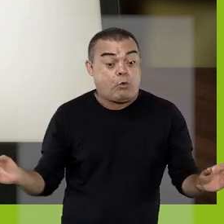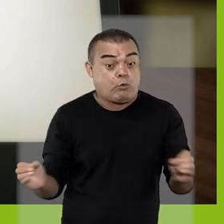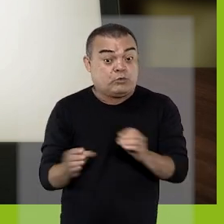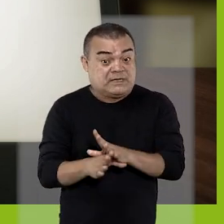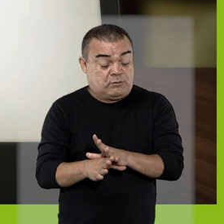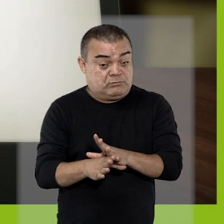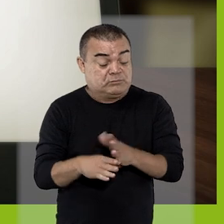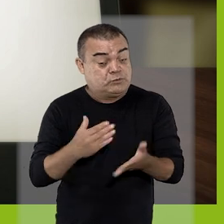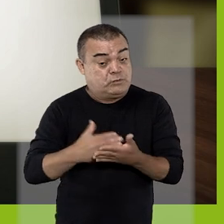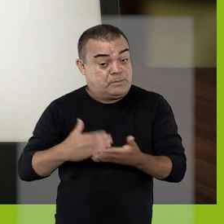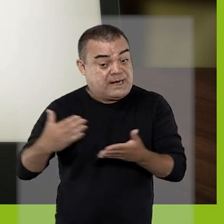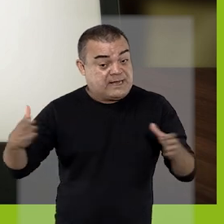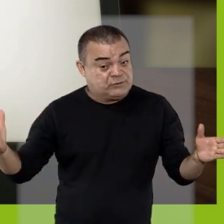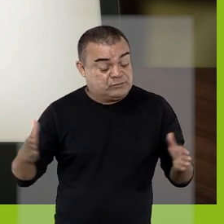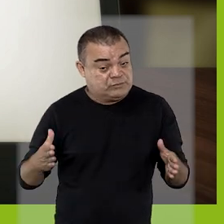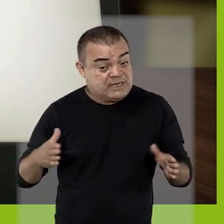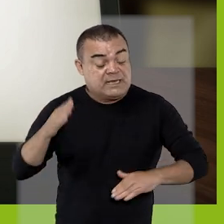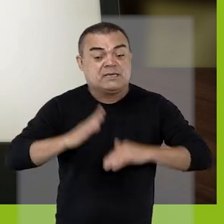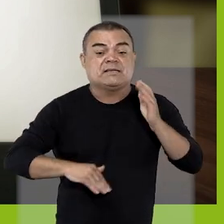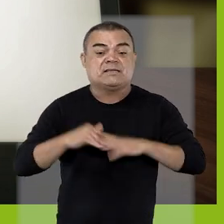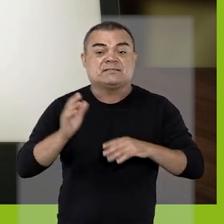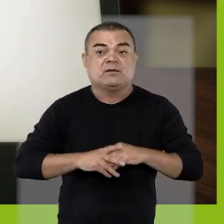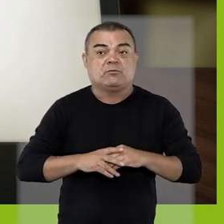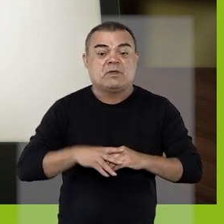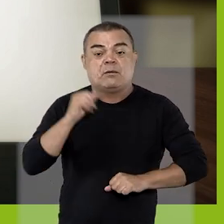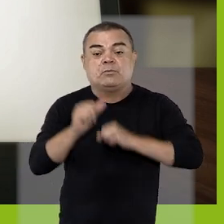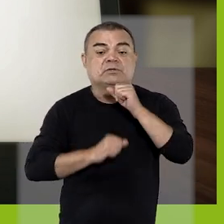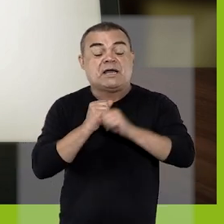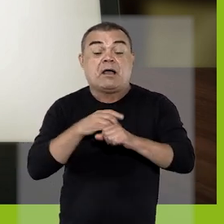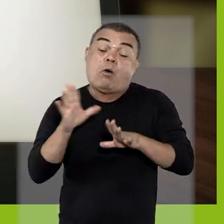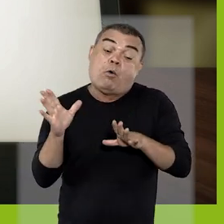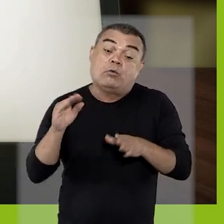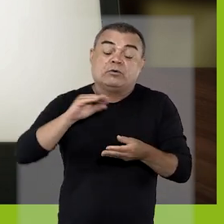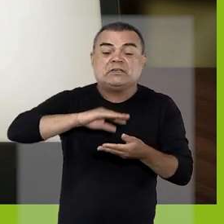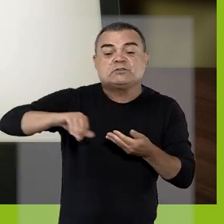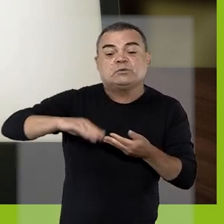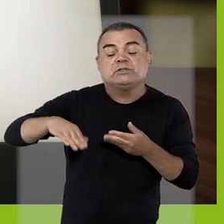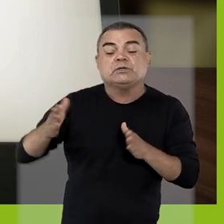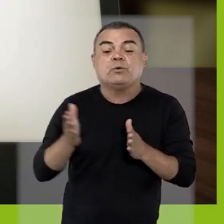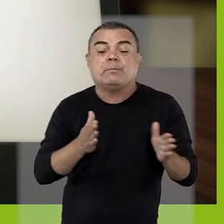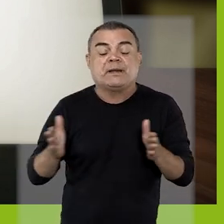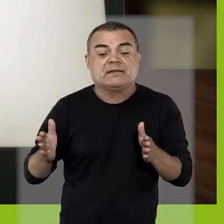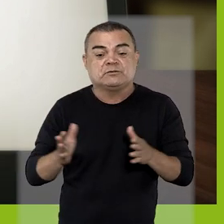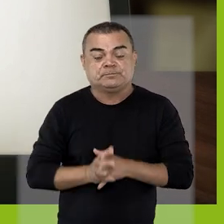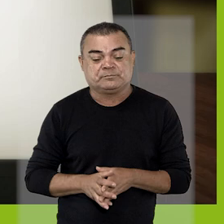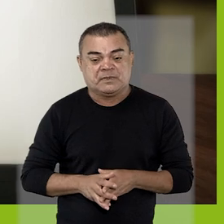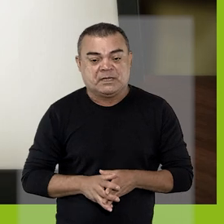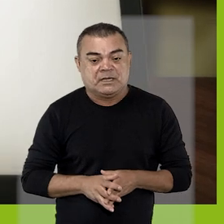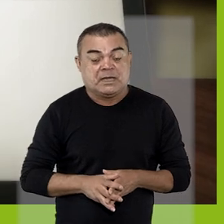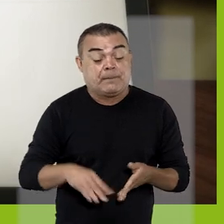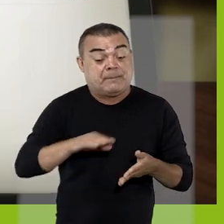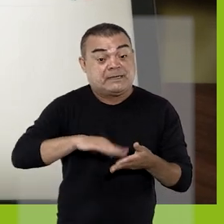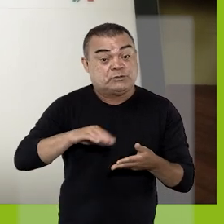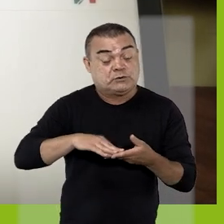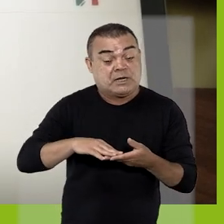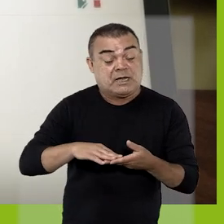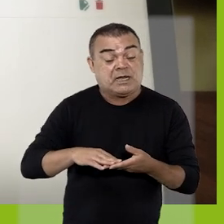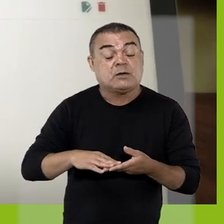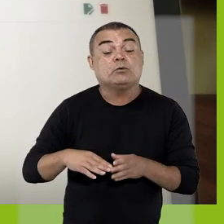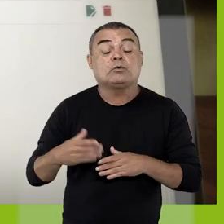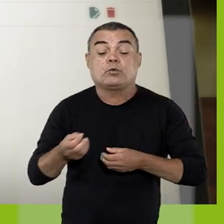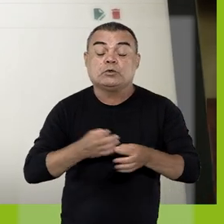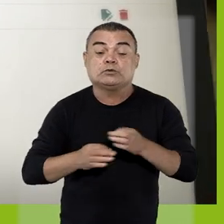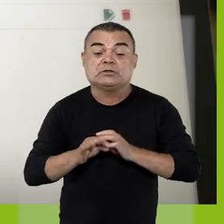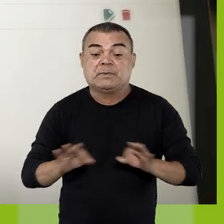conclusão do prazo e as ações, alterar ou excluir prazos. Para excluir o controle de